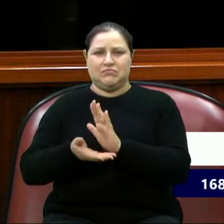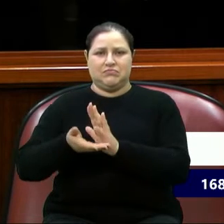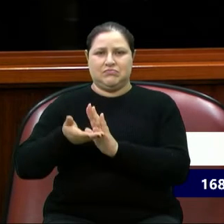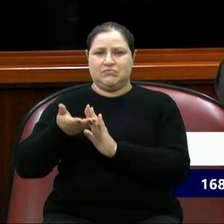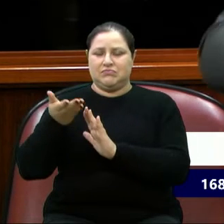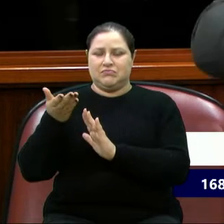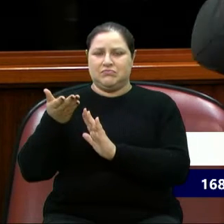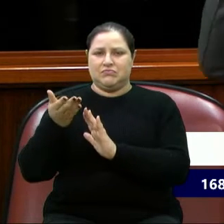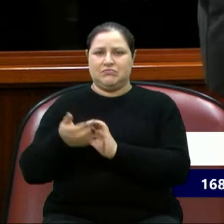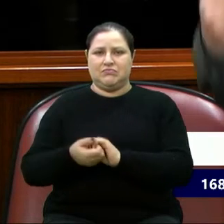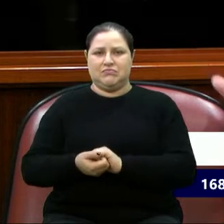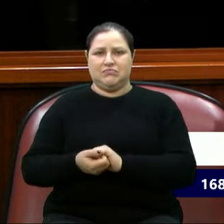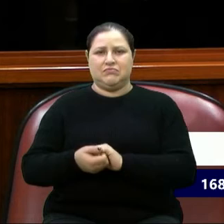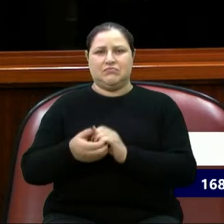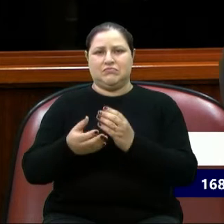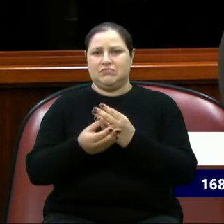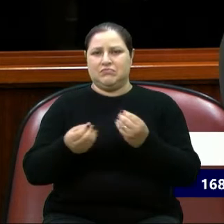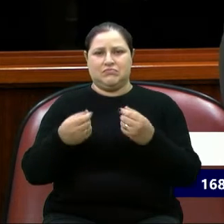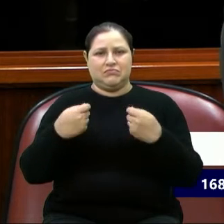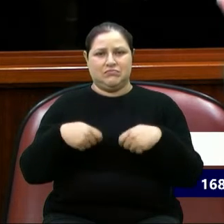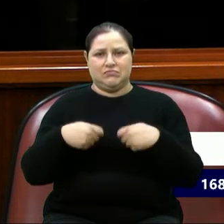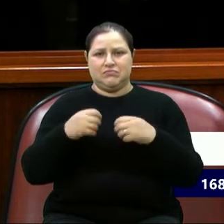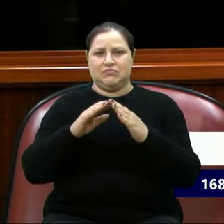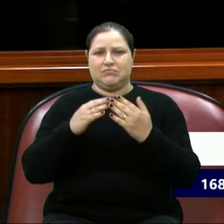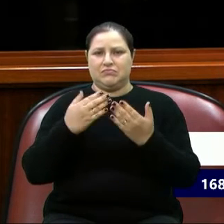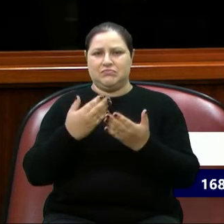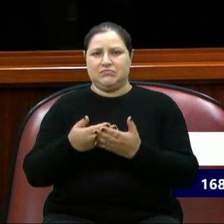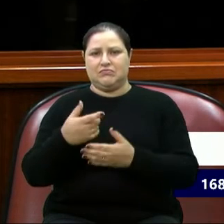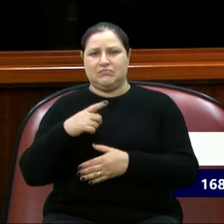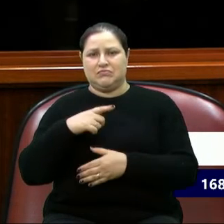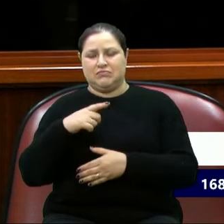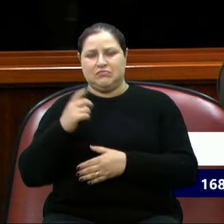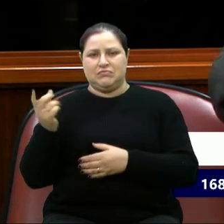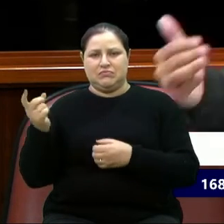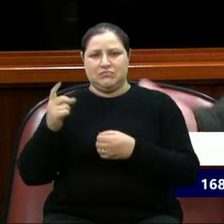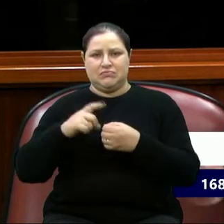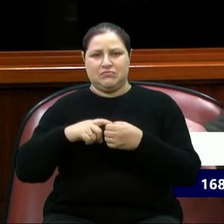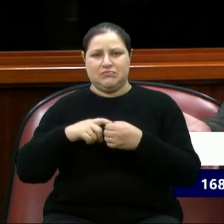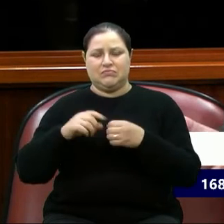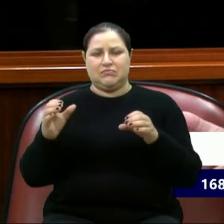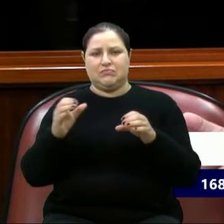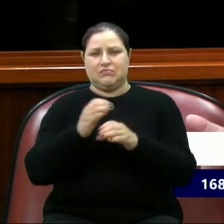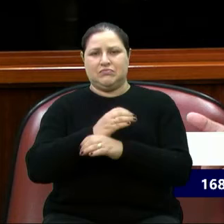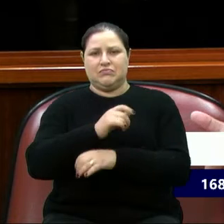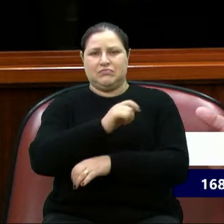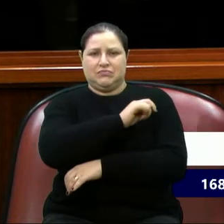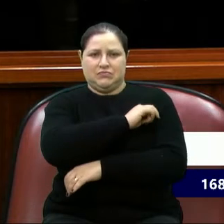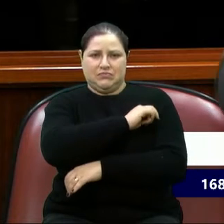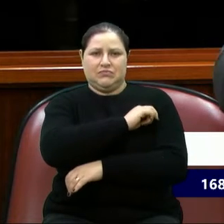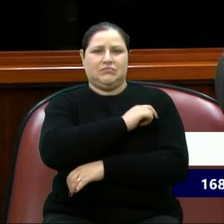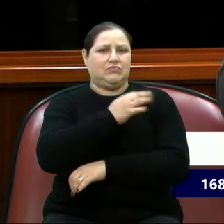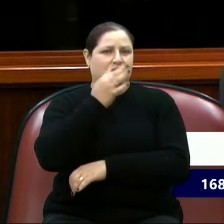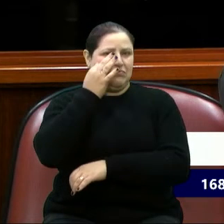Muitas necessidades as escolas passaram a ter com um retorno total dos nossos alunos,